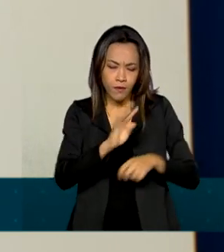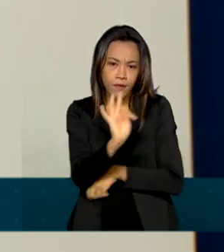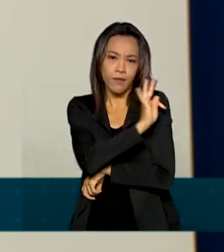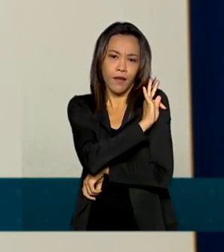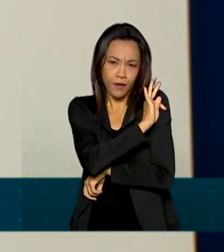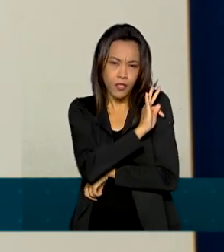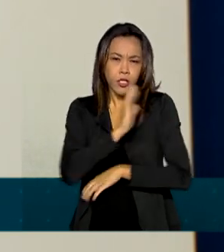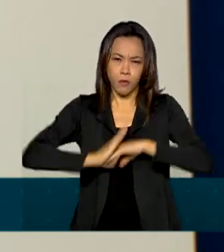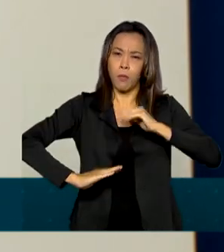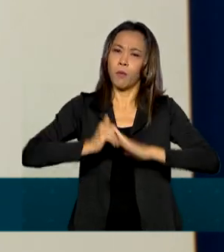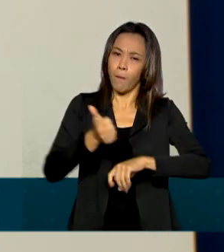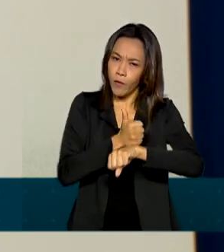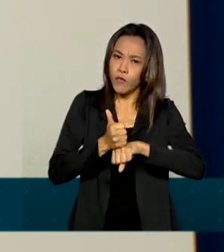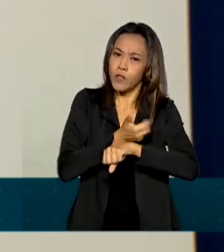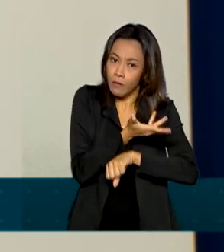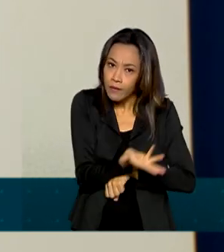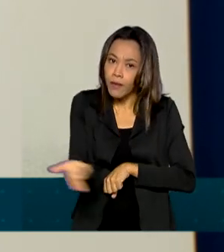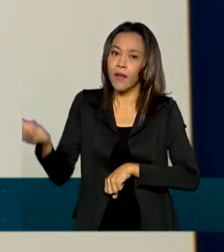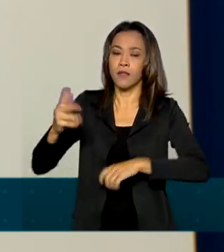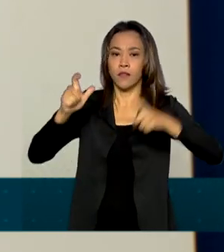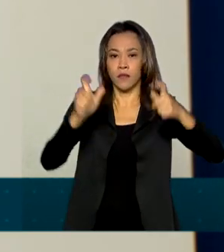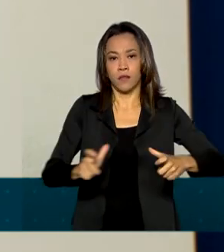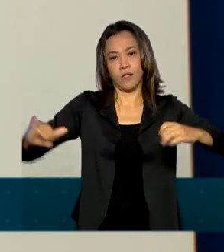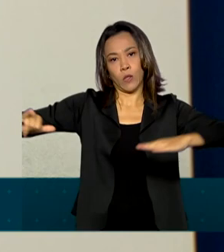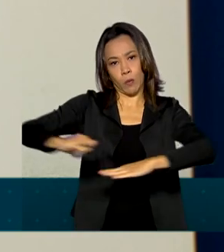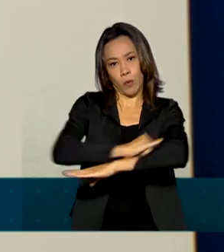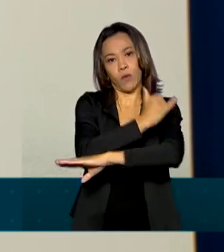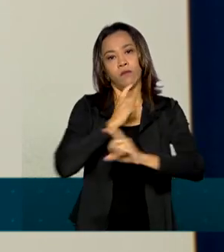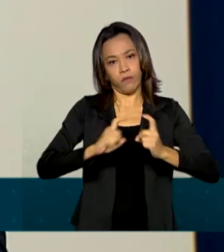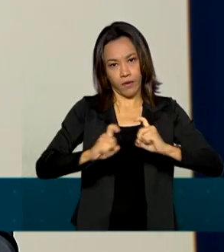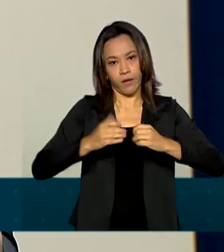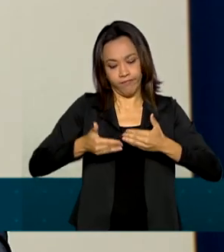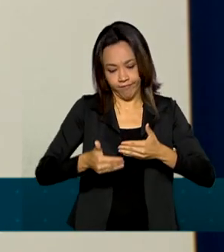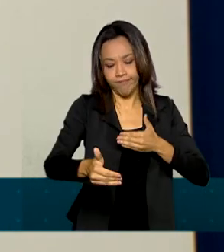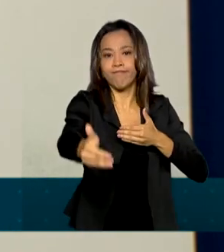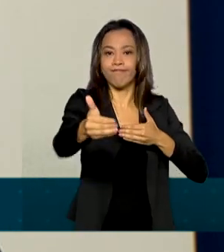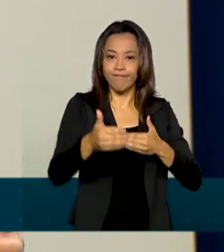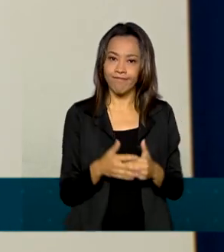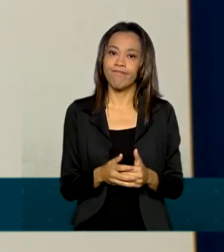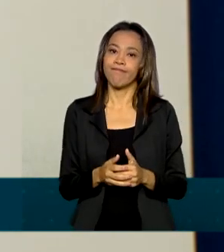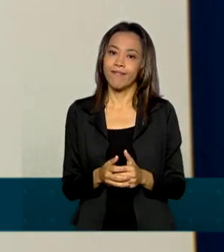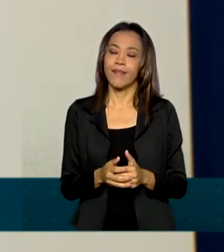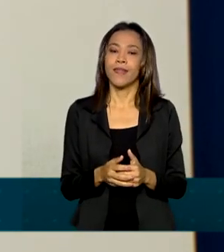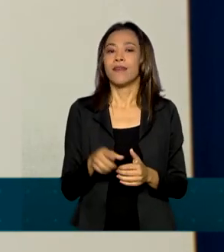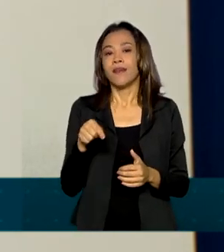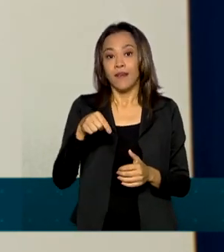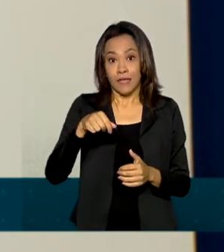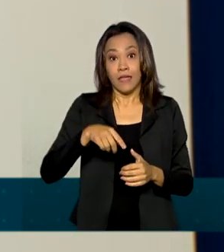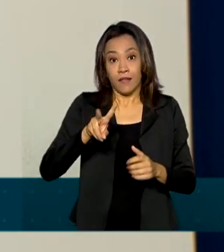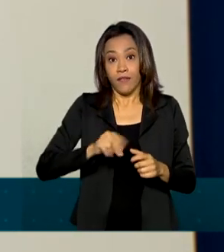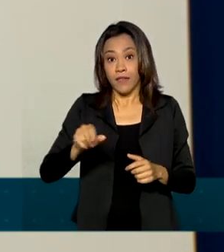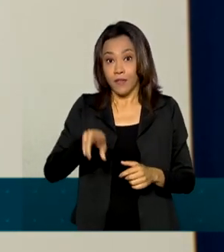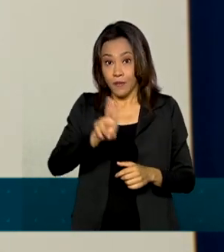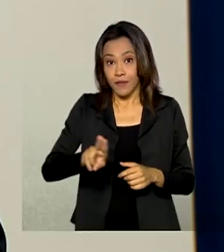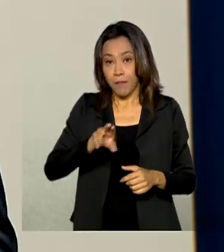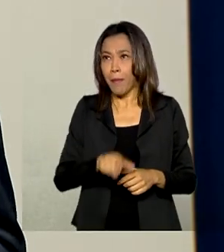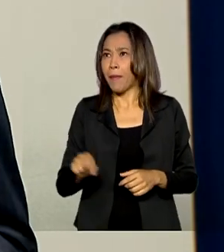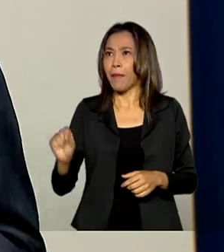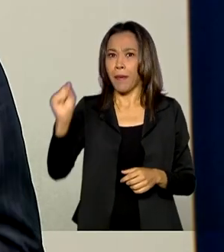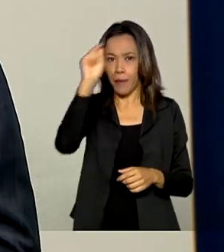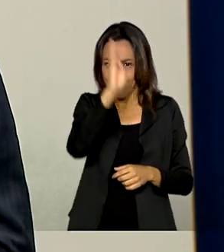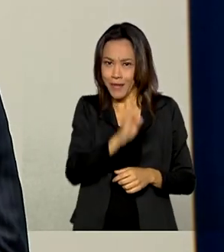certamente mais profissional desses aeroportos que poderão atuar justamente na malha nacional de uma maneira mais